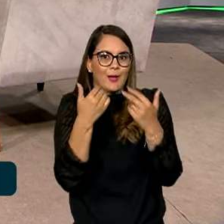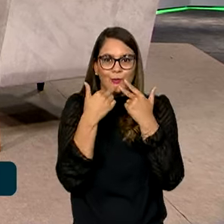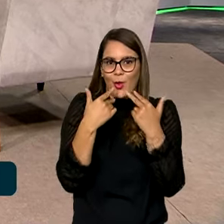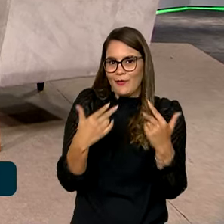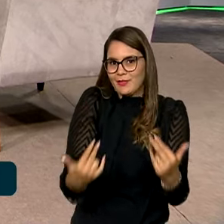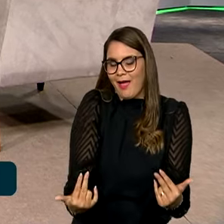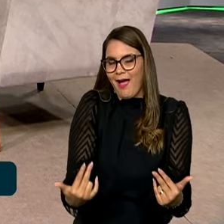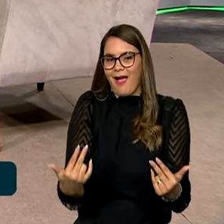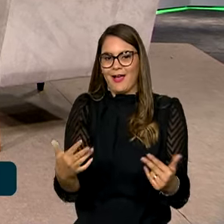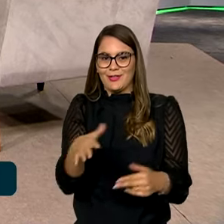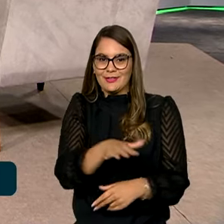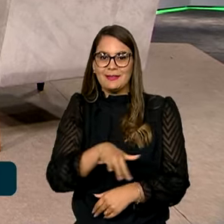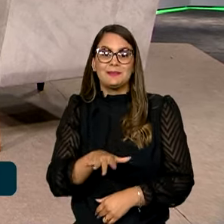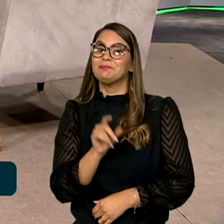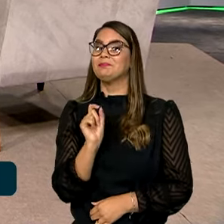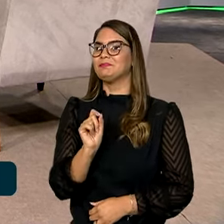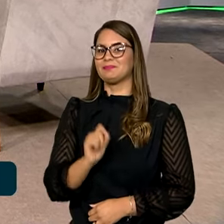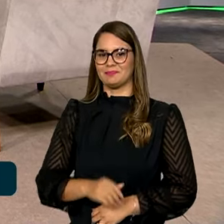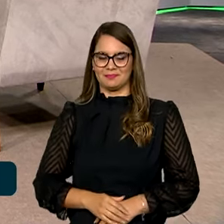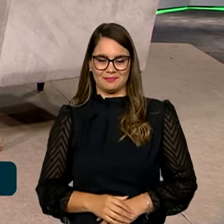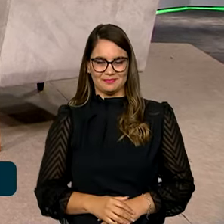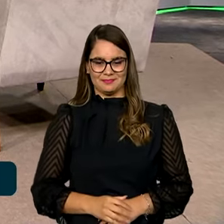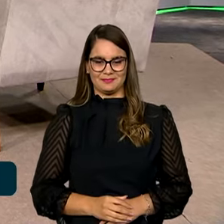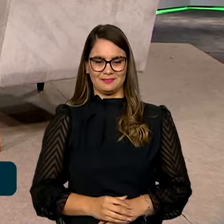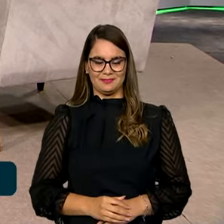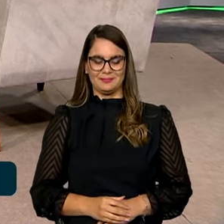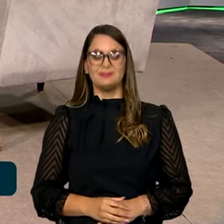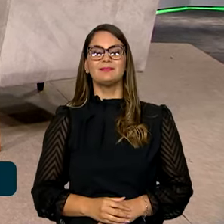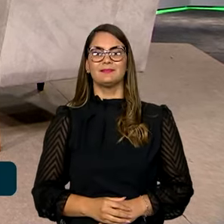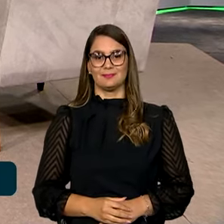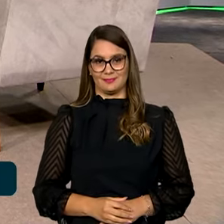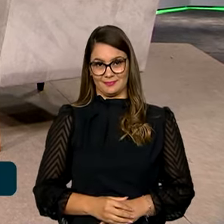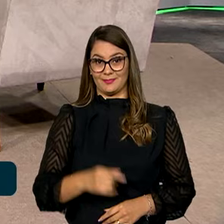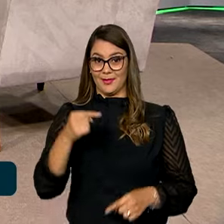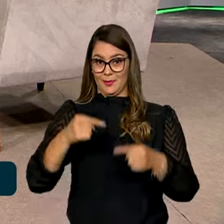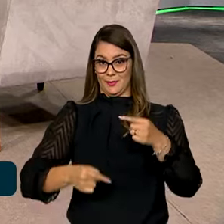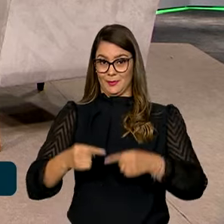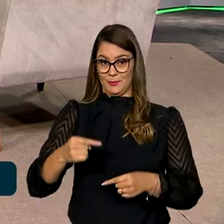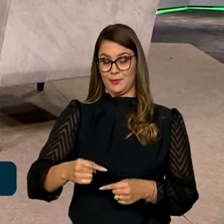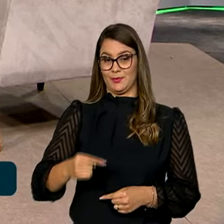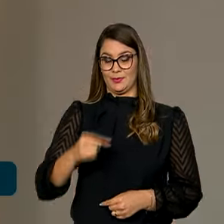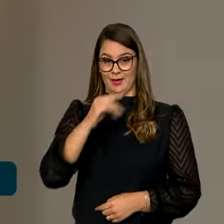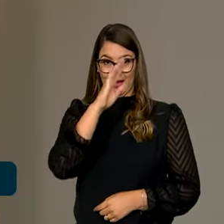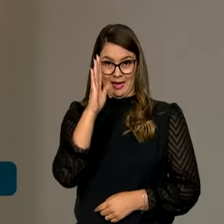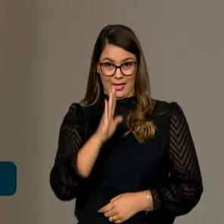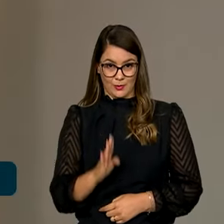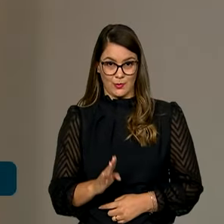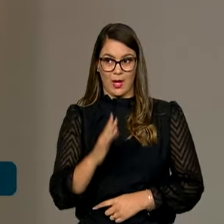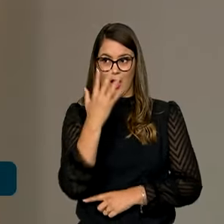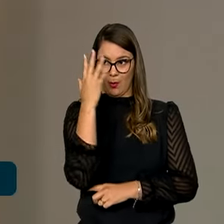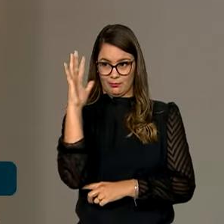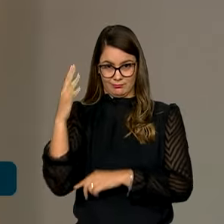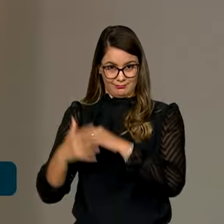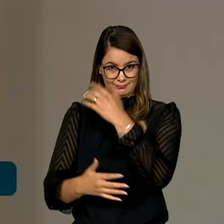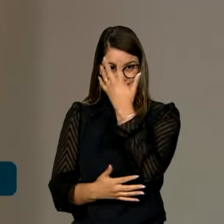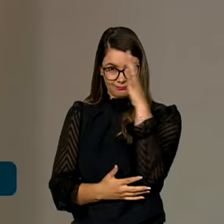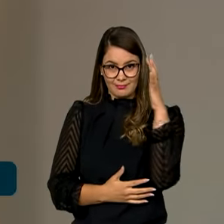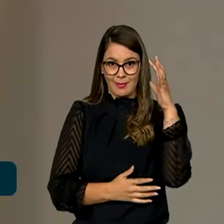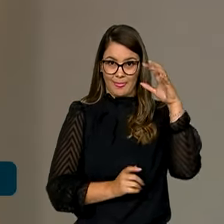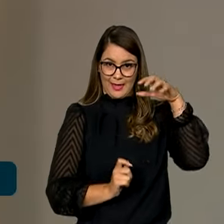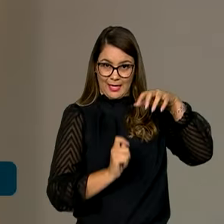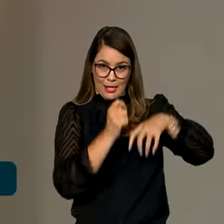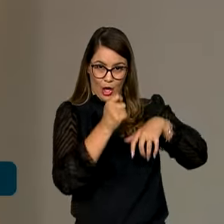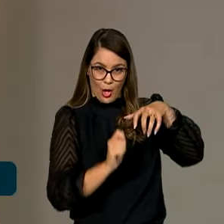medidas nessa área? Então, a Política Nacional de Gestão Territorial e Ambiental Quilombola,